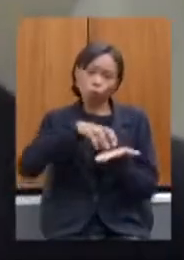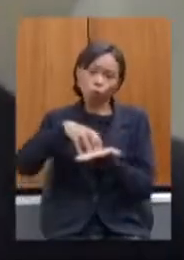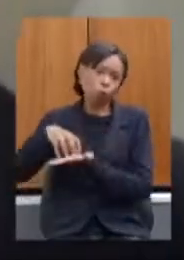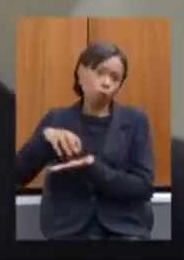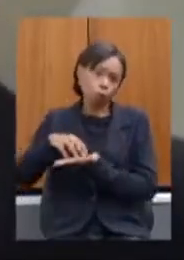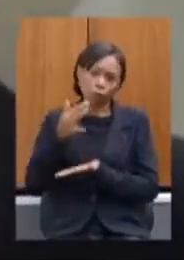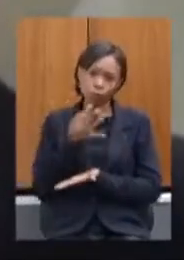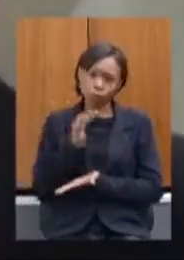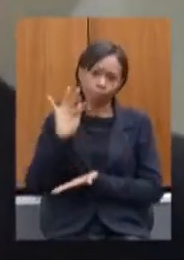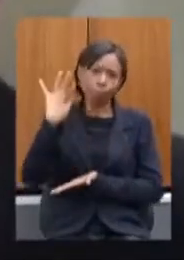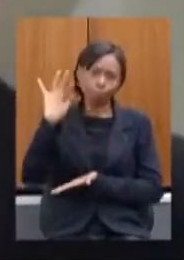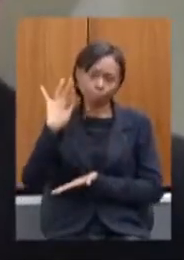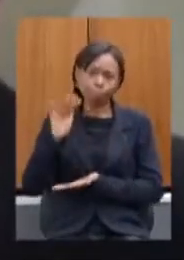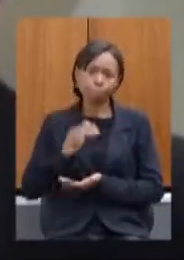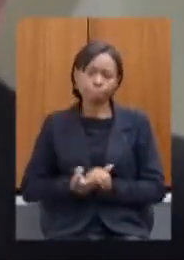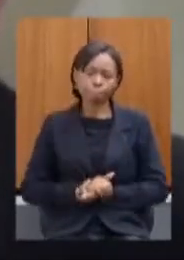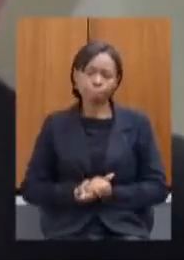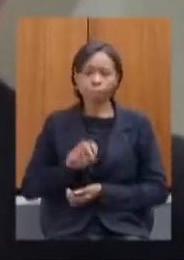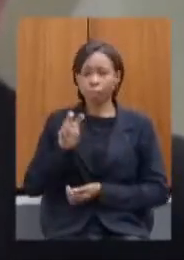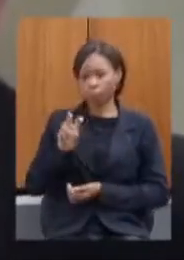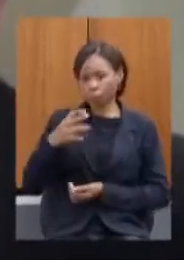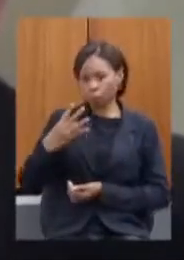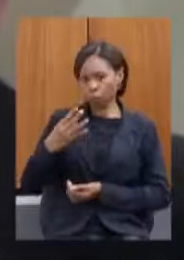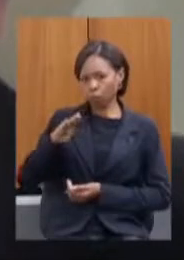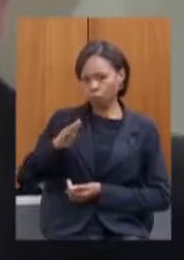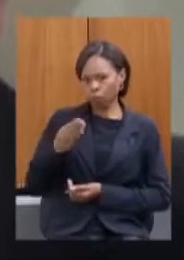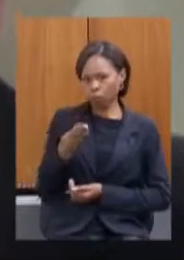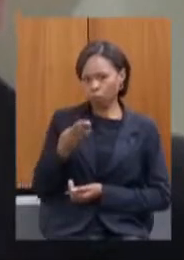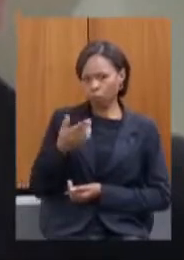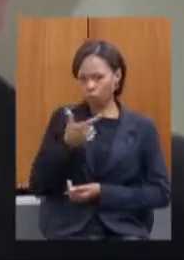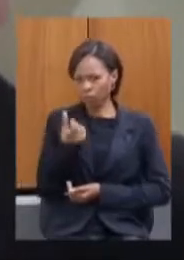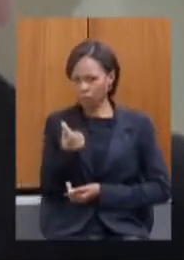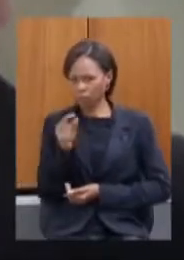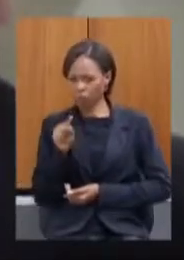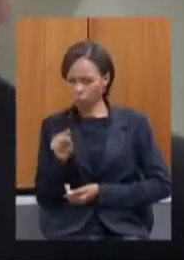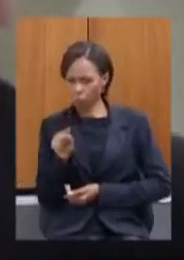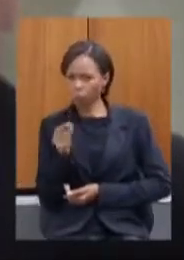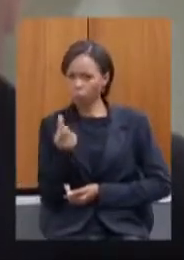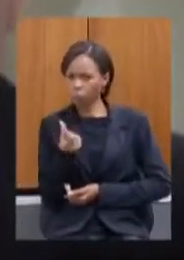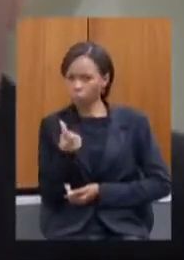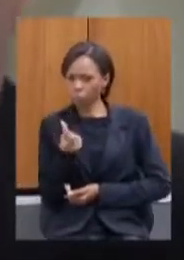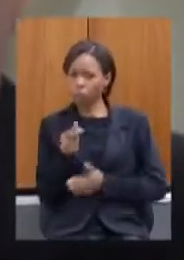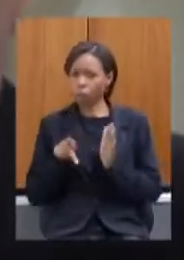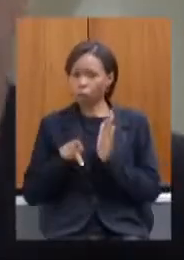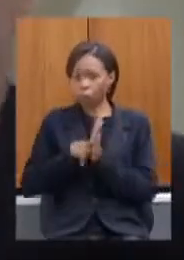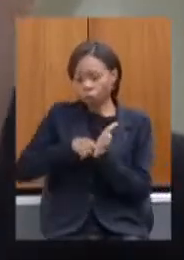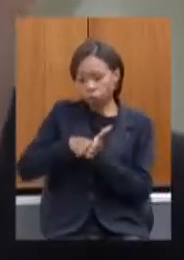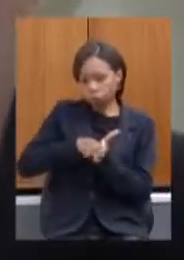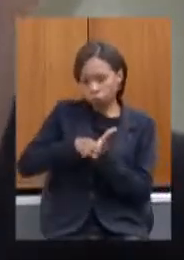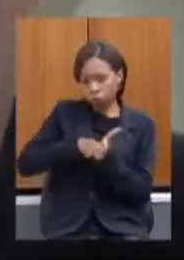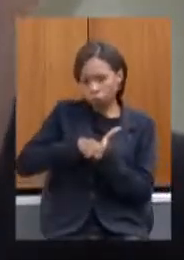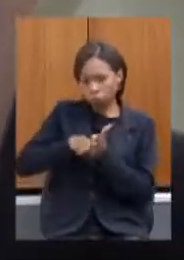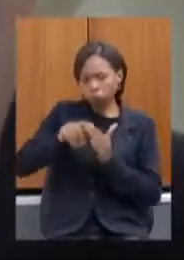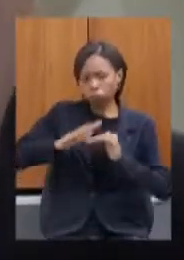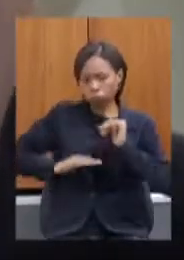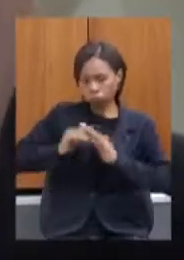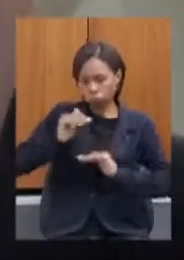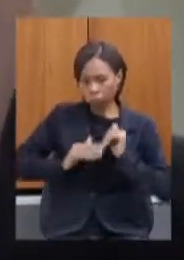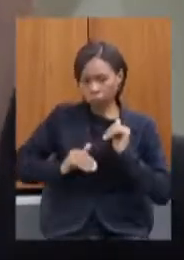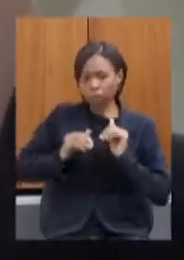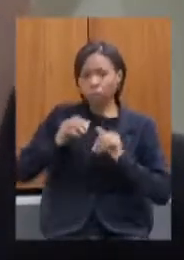Cury esses 54 bilhões 26.6 são baseados em estudos técnicos da Fundação João Pinheiro